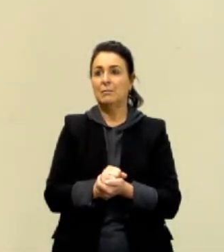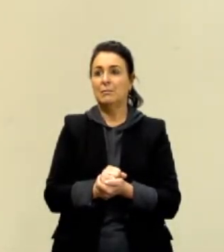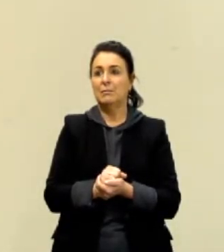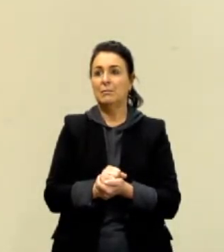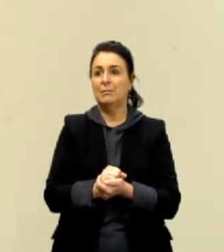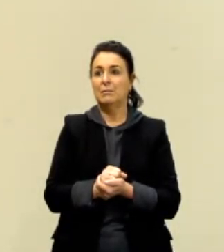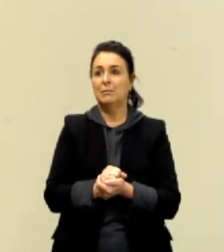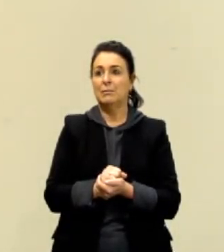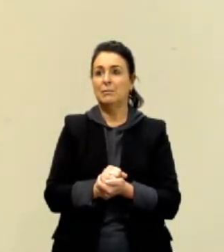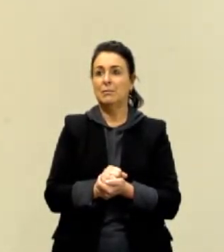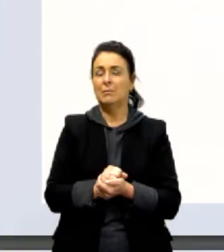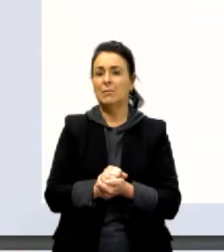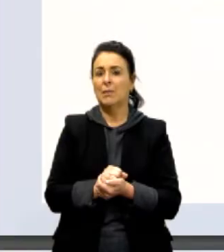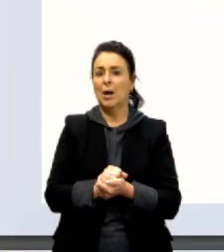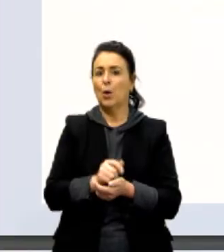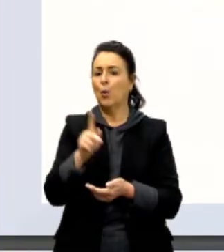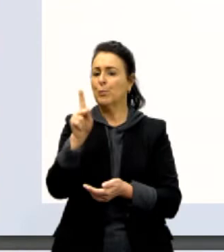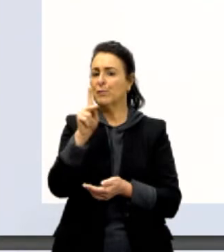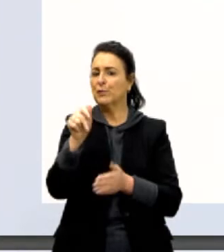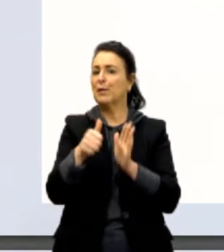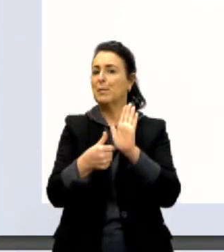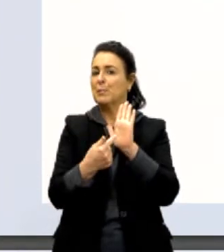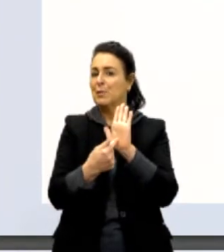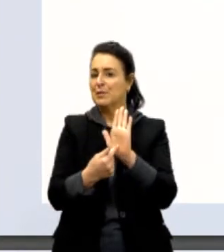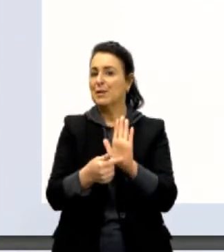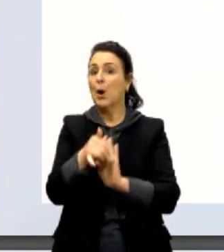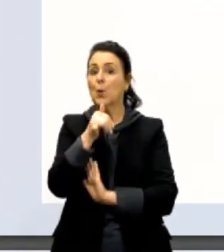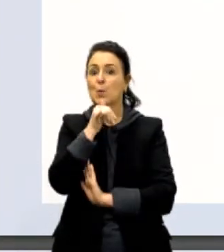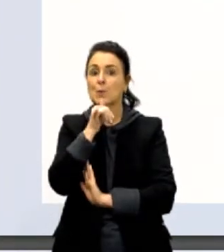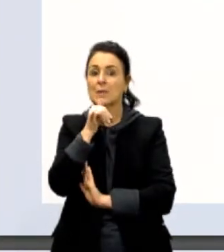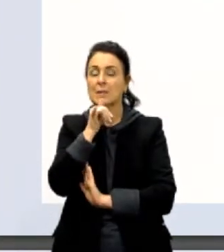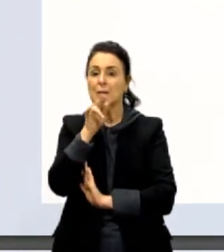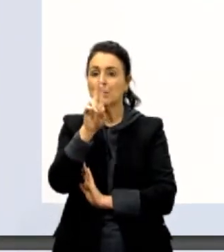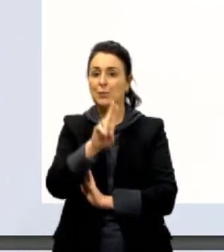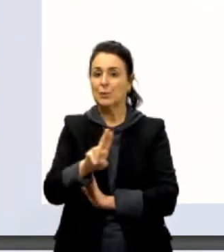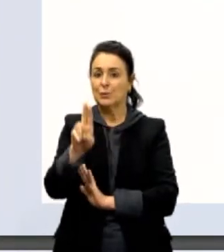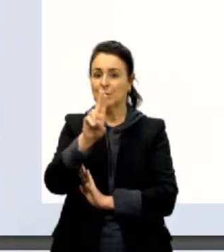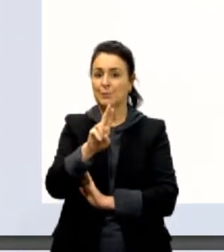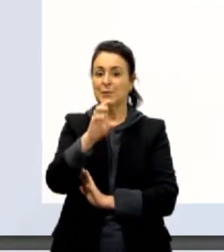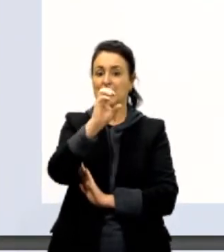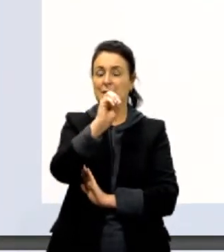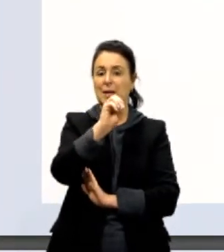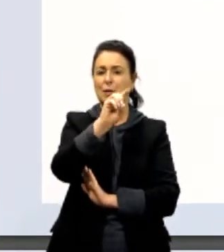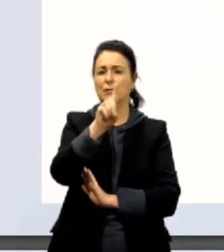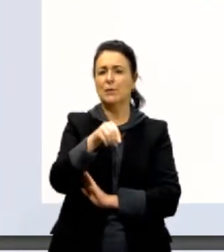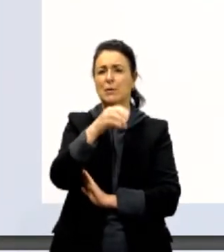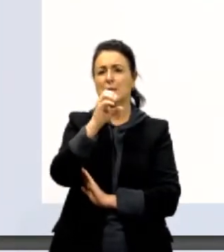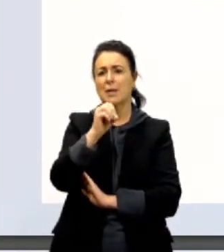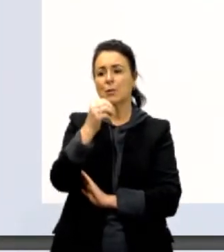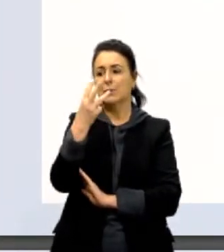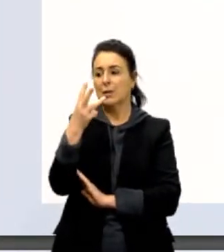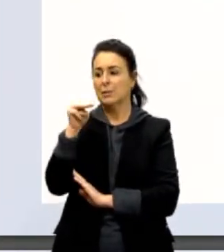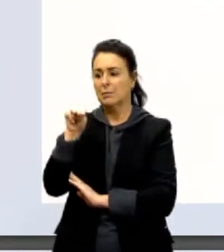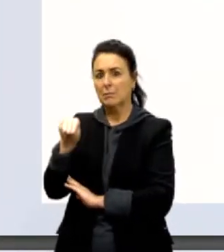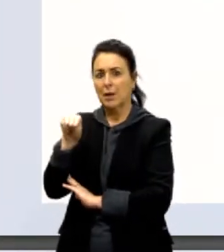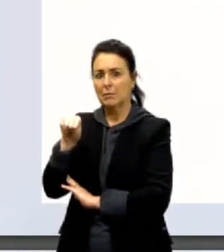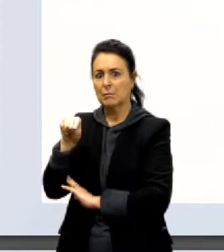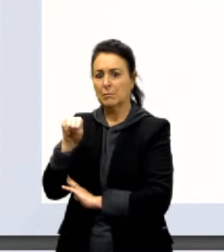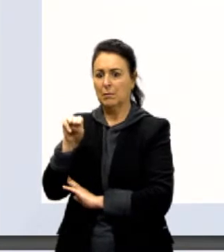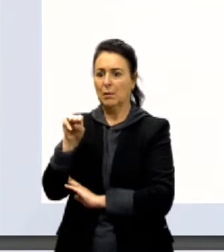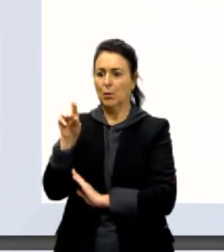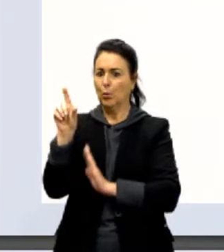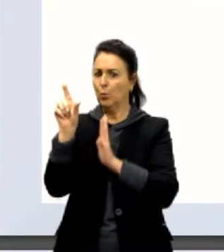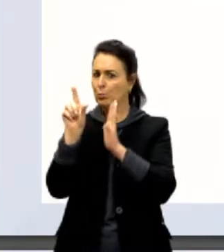vamos ver um exemplo da utilização do prefixo. 0,03 metros é uma quantidade relativamente